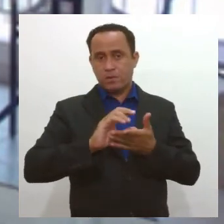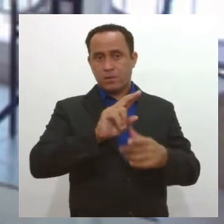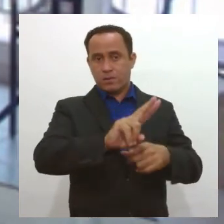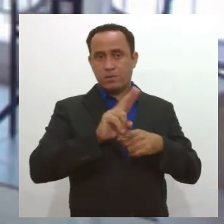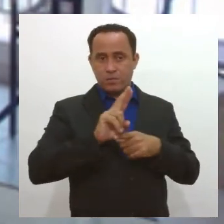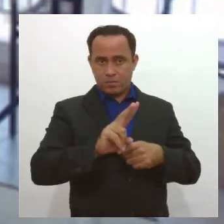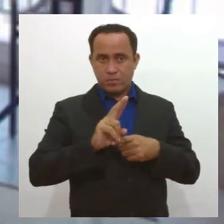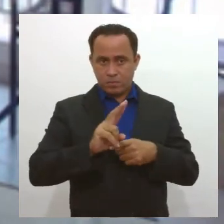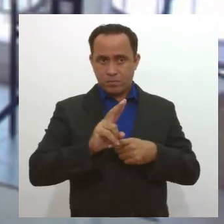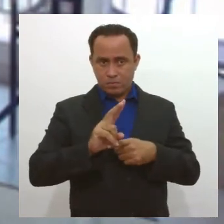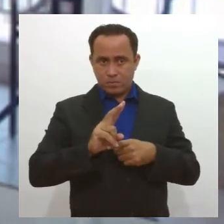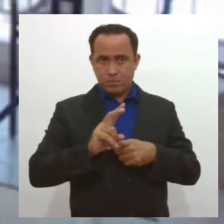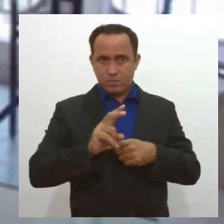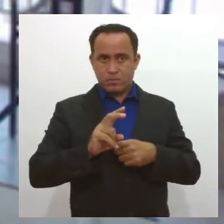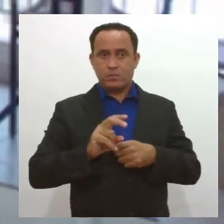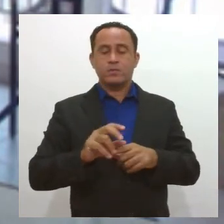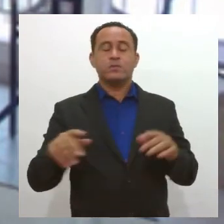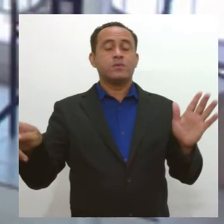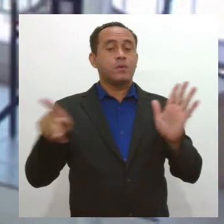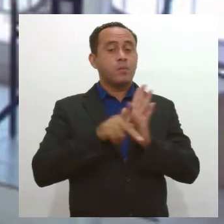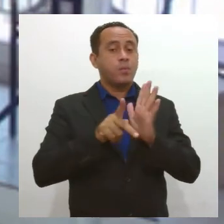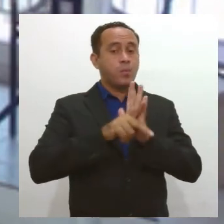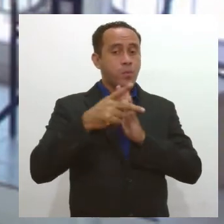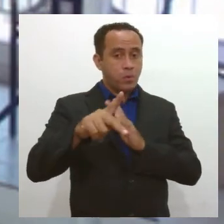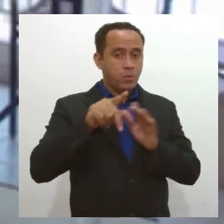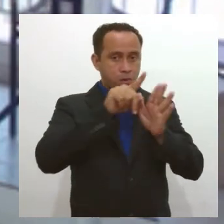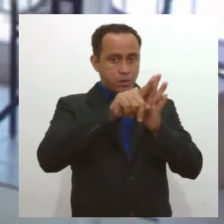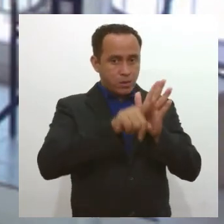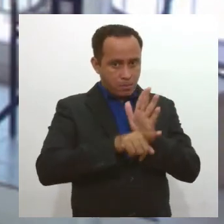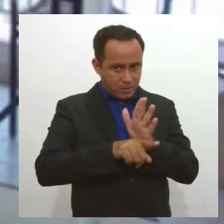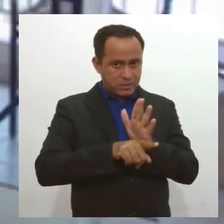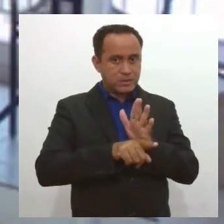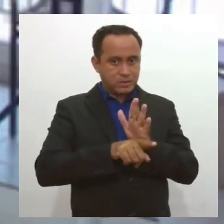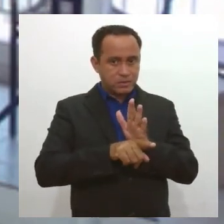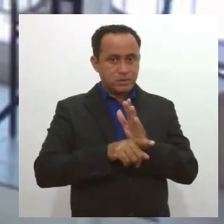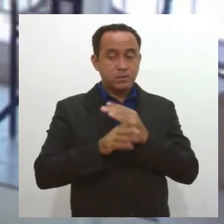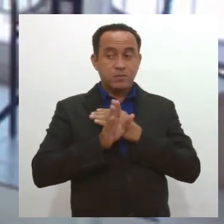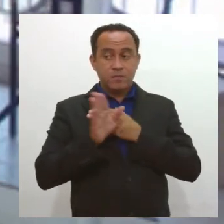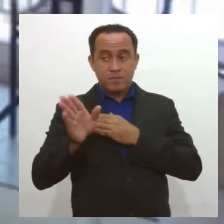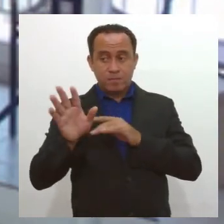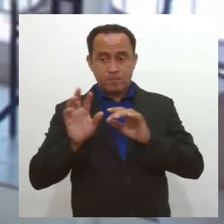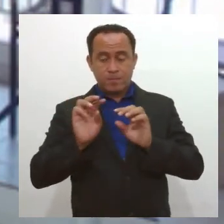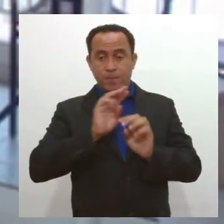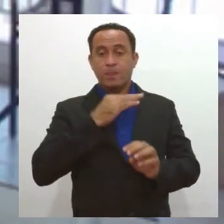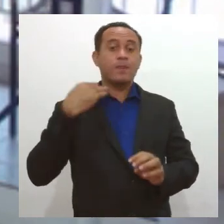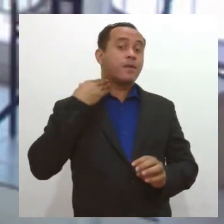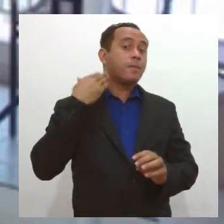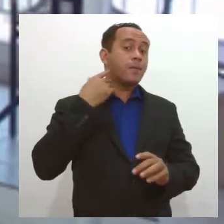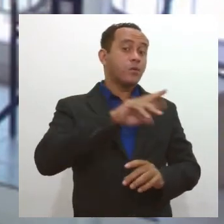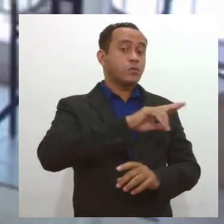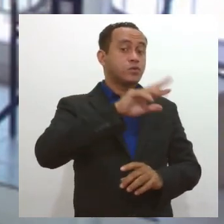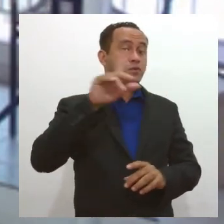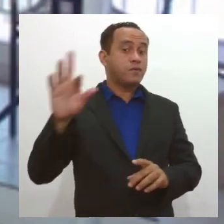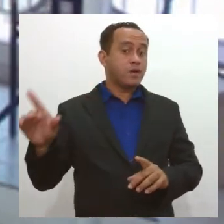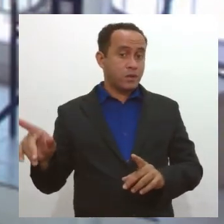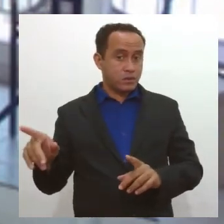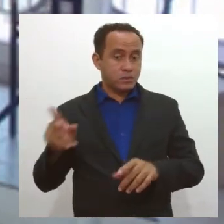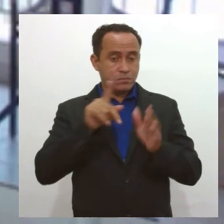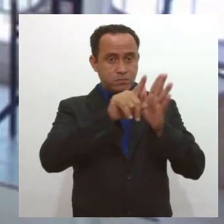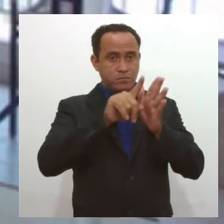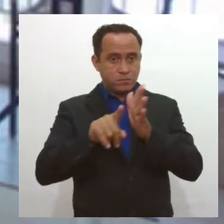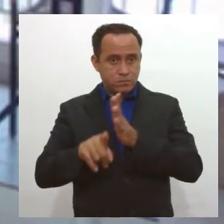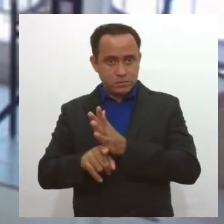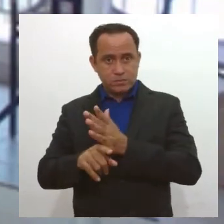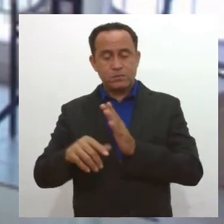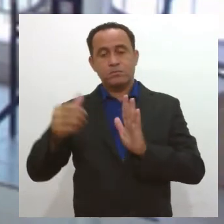perfil de cliente. Então pesquise lá no site do Serasa, vá em bancos diferentes. A gente acabou de passar por uma